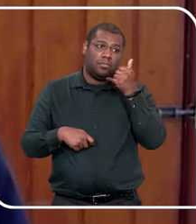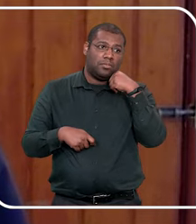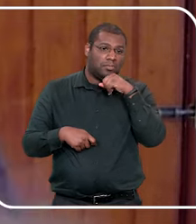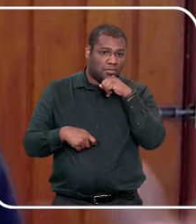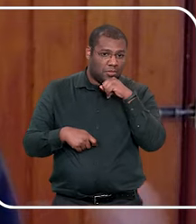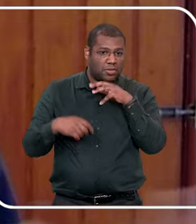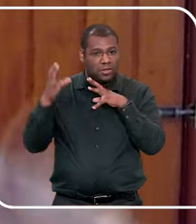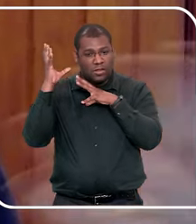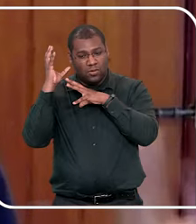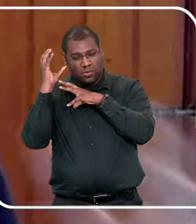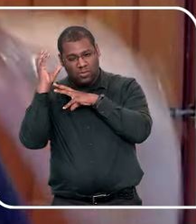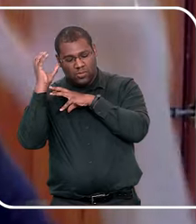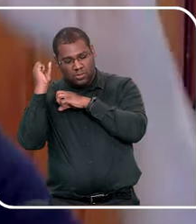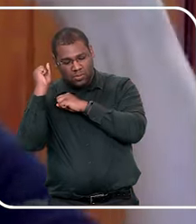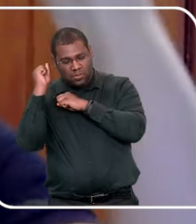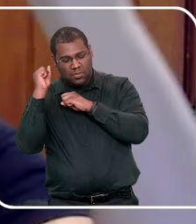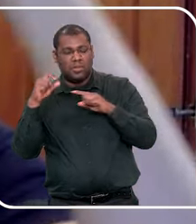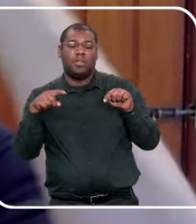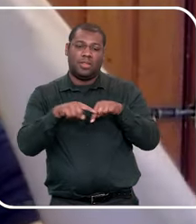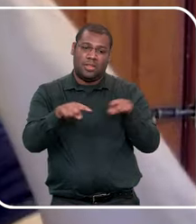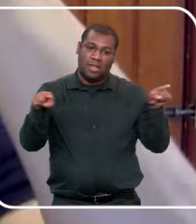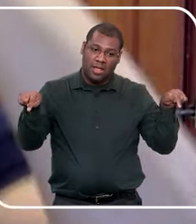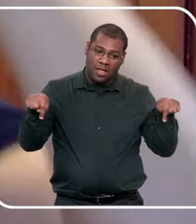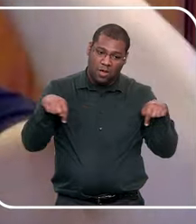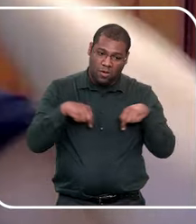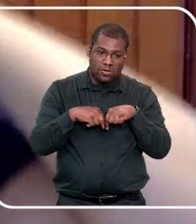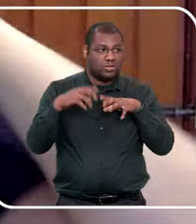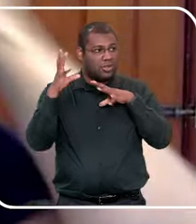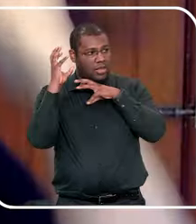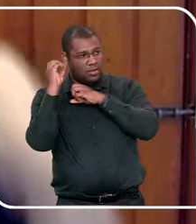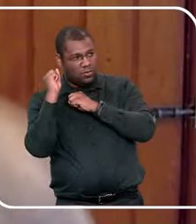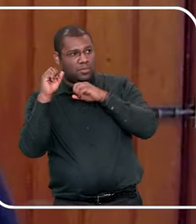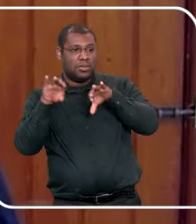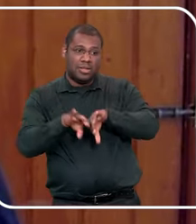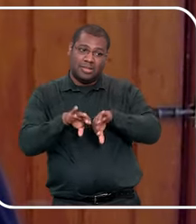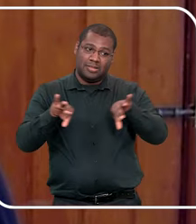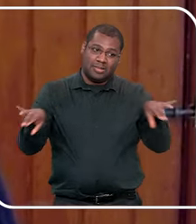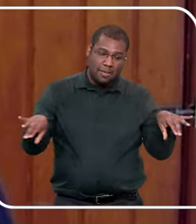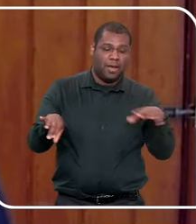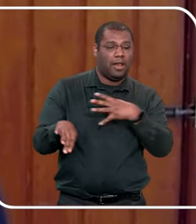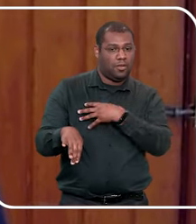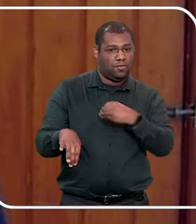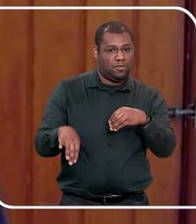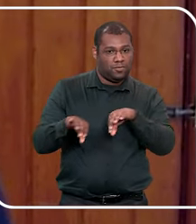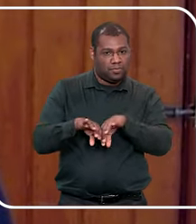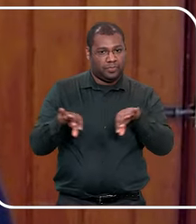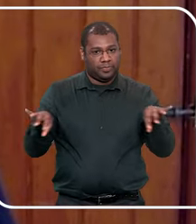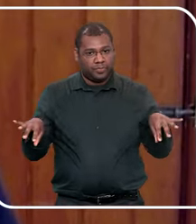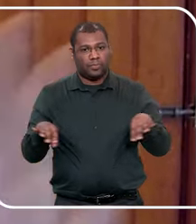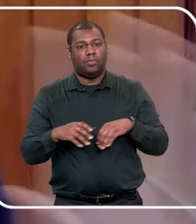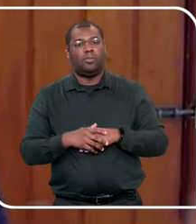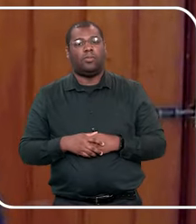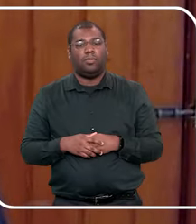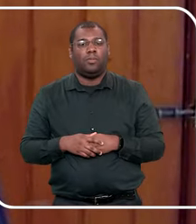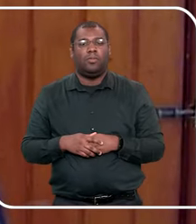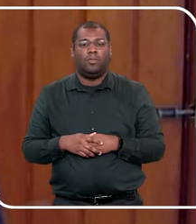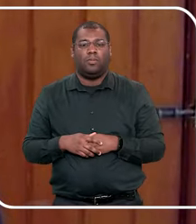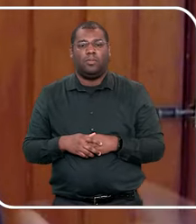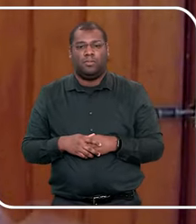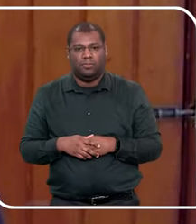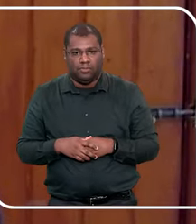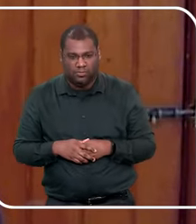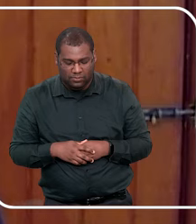cômodo, e eu falo muito isso pra população carente que só tem um cômodo na casa, né, vamos usar a criatividade,